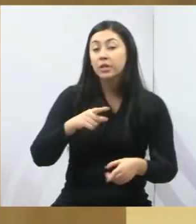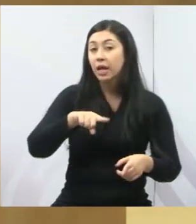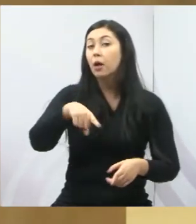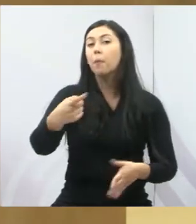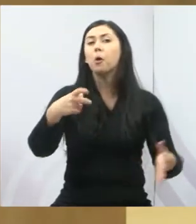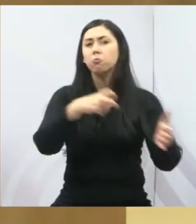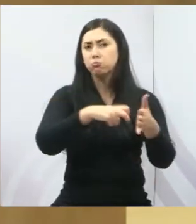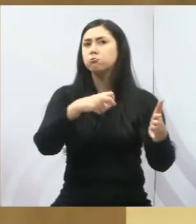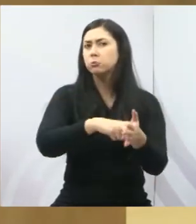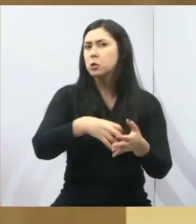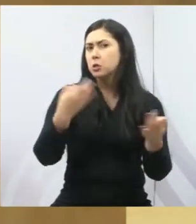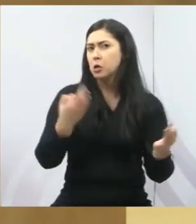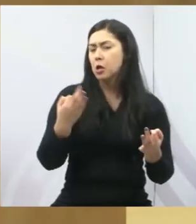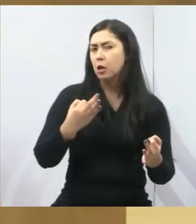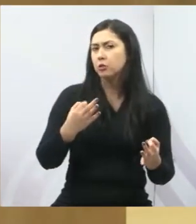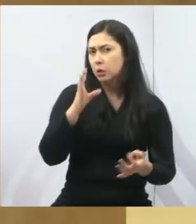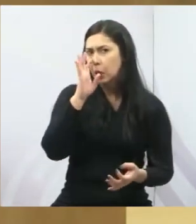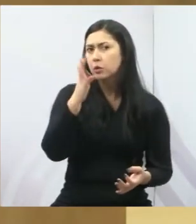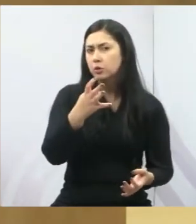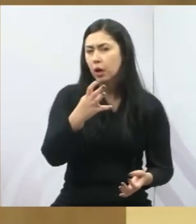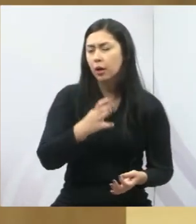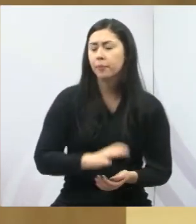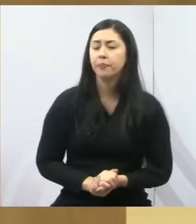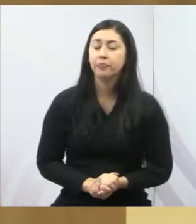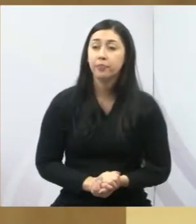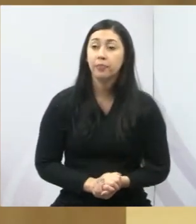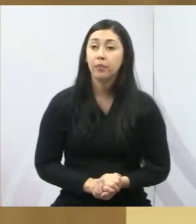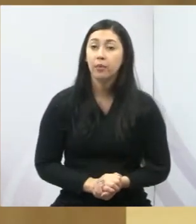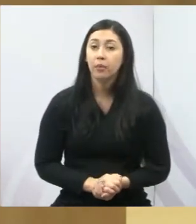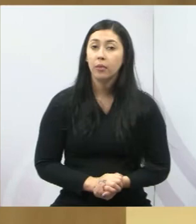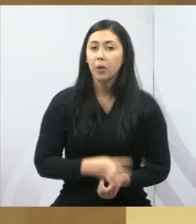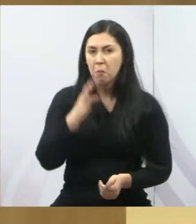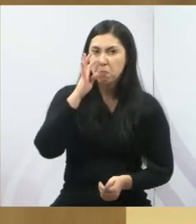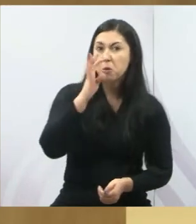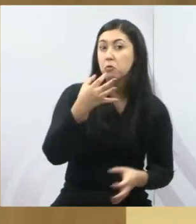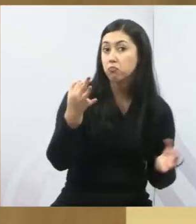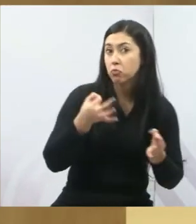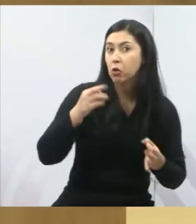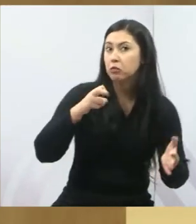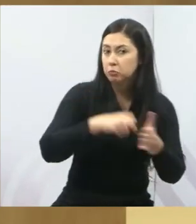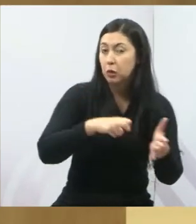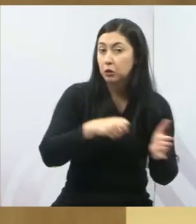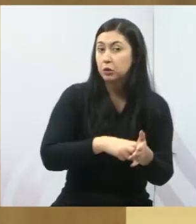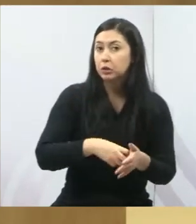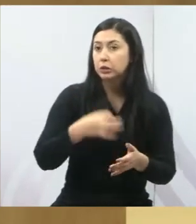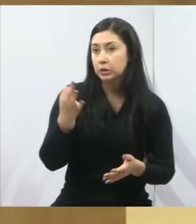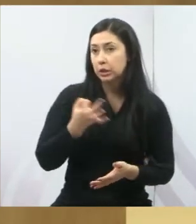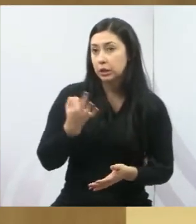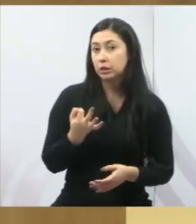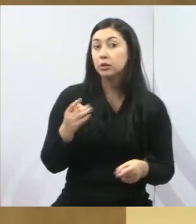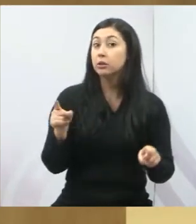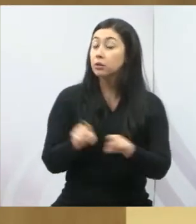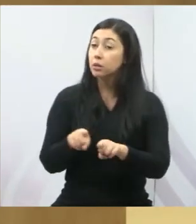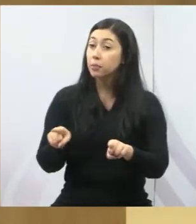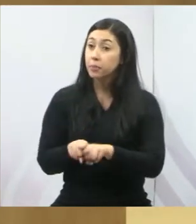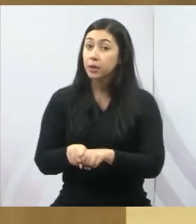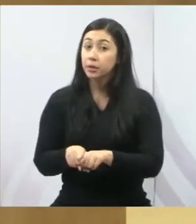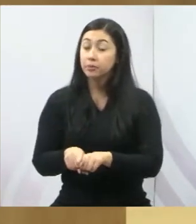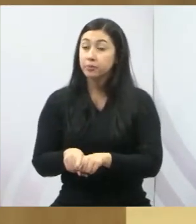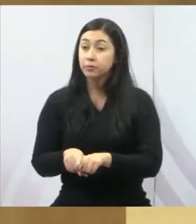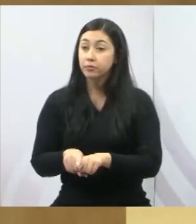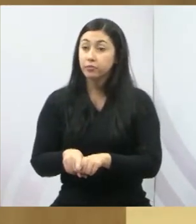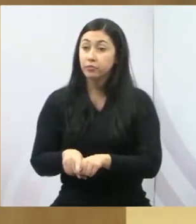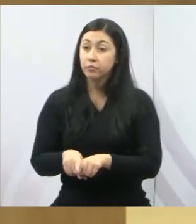adequada. Tem esses dois elementos, fazer uma punição adequada, que é a forma repressiva, e também uma